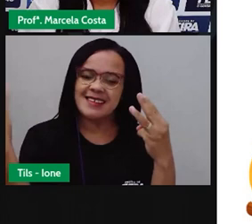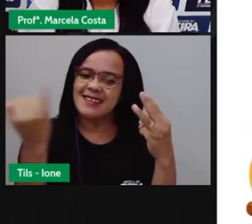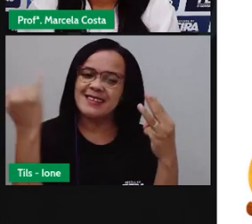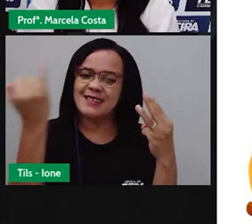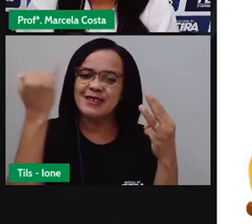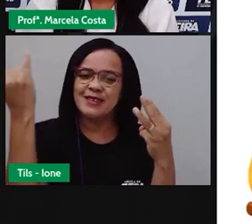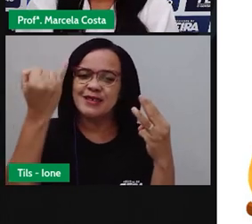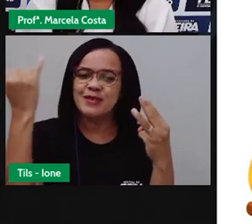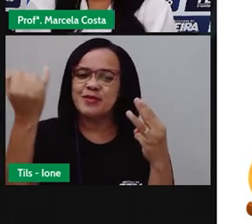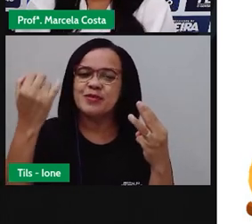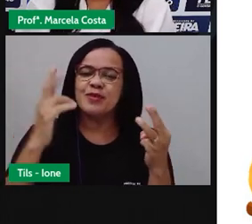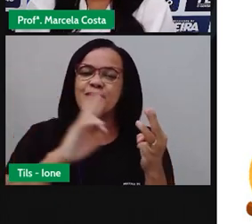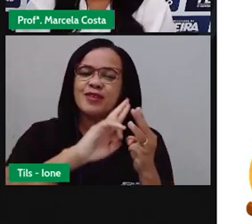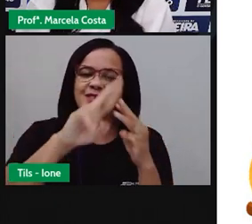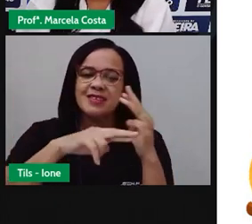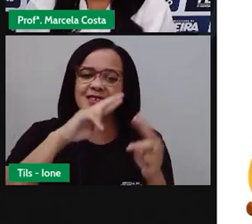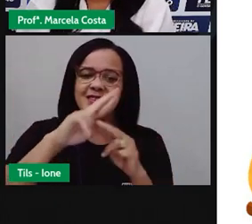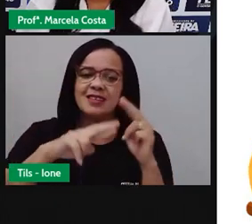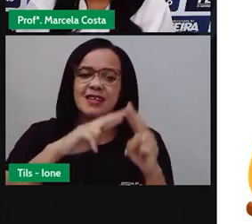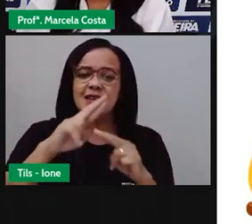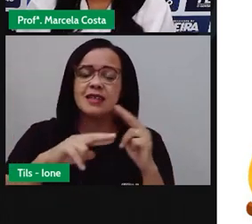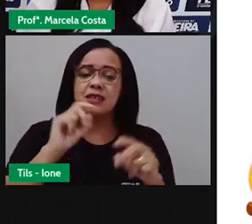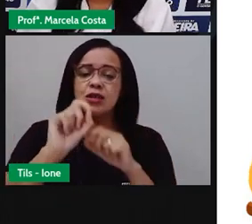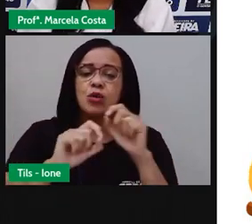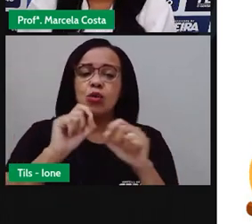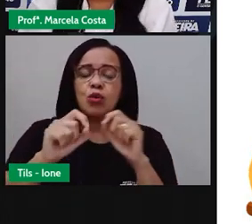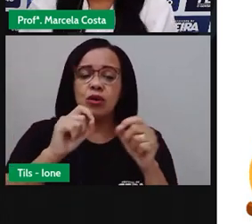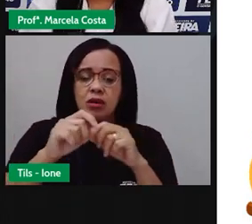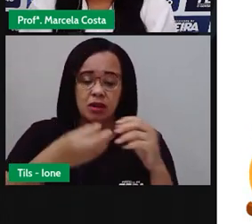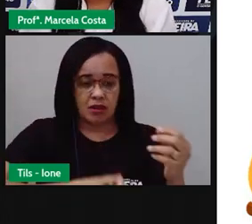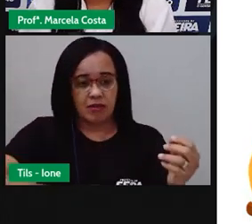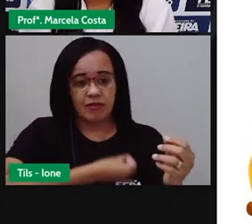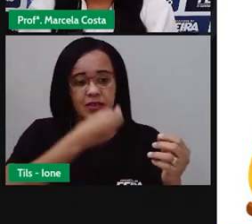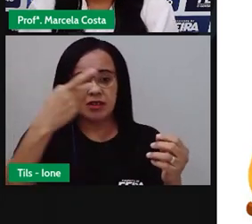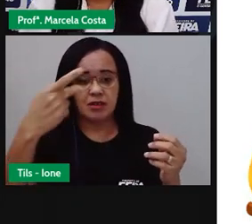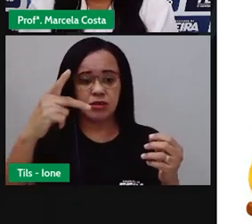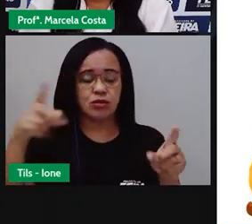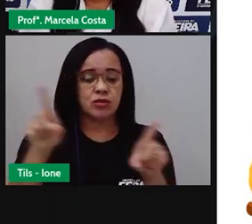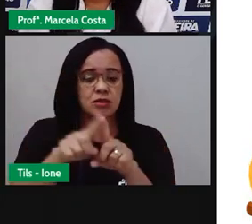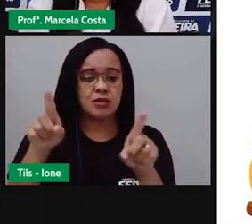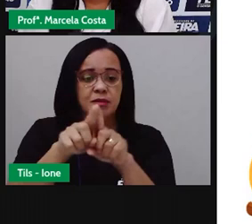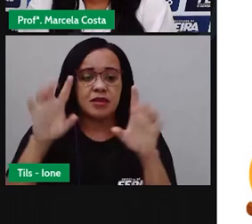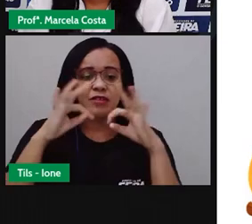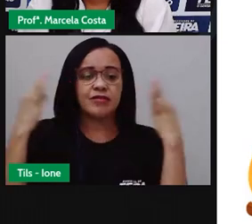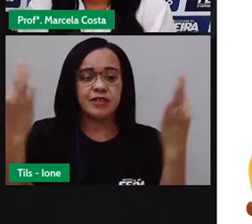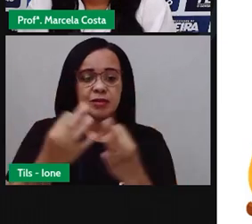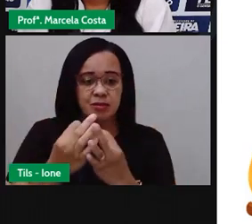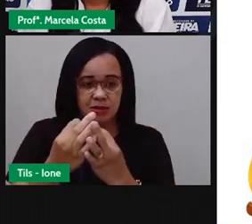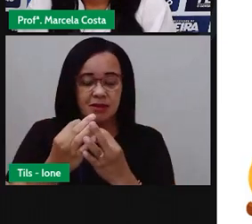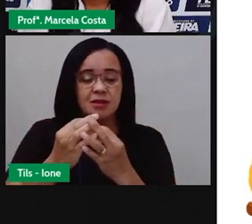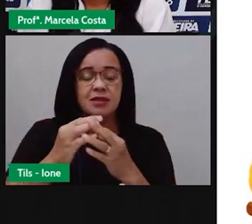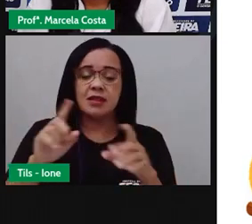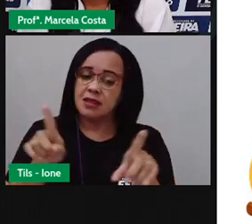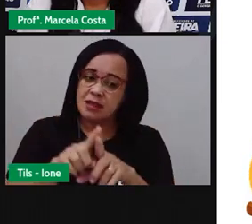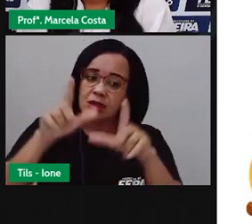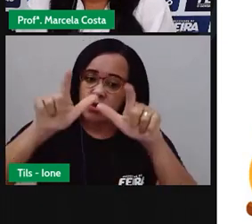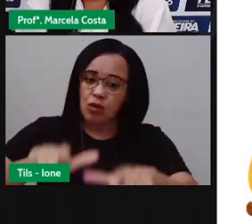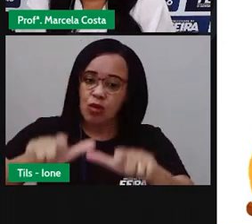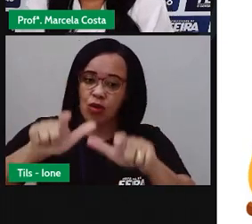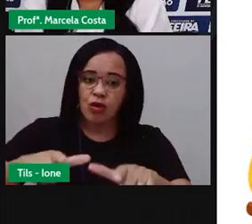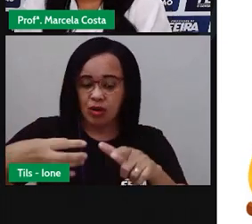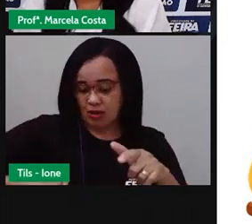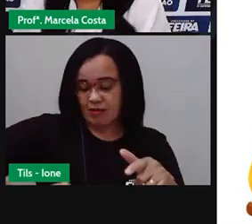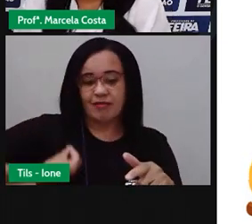sua história de vida, a história de vida dos seus familiares e a história do seu local de vivência.